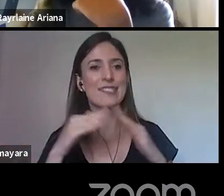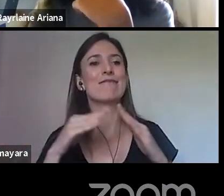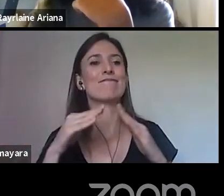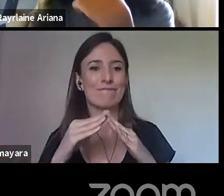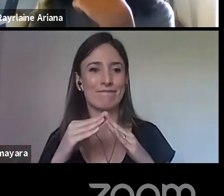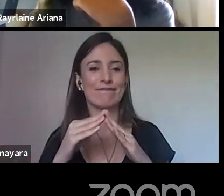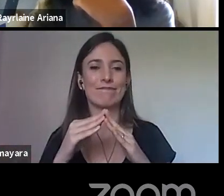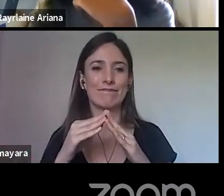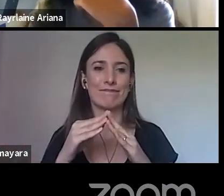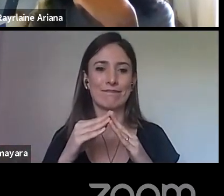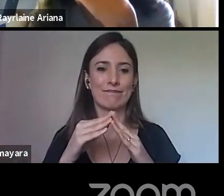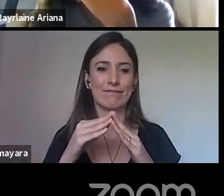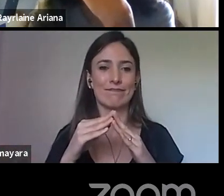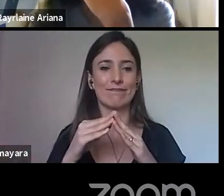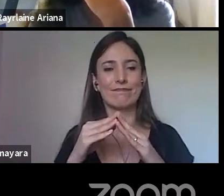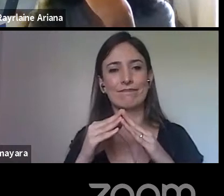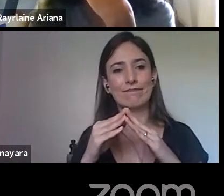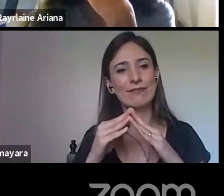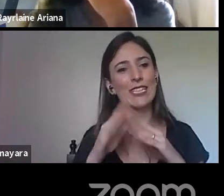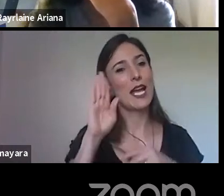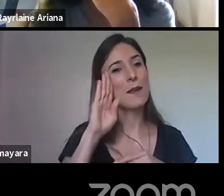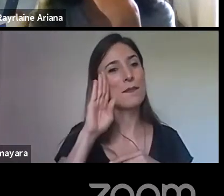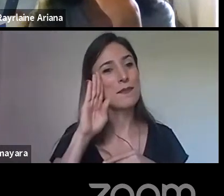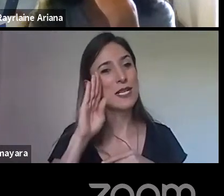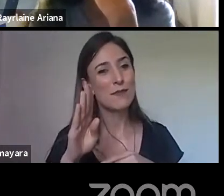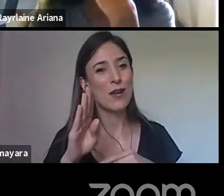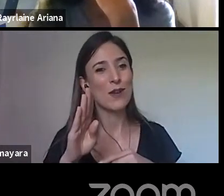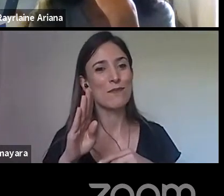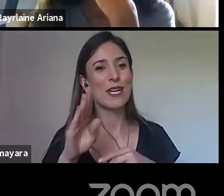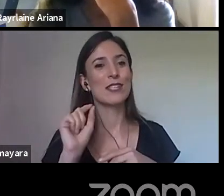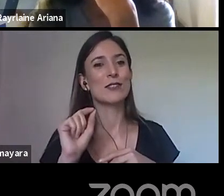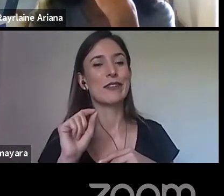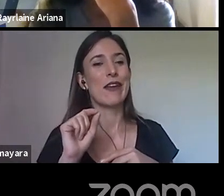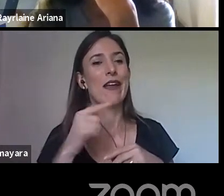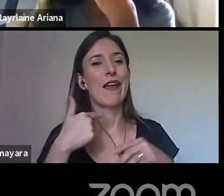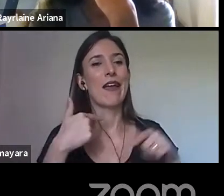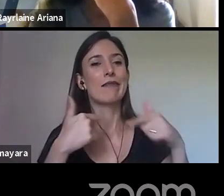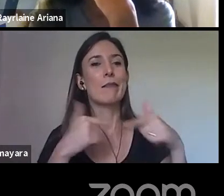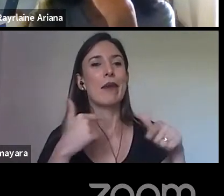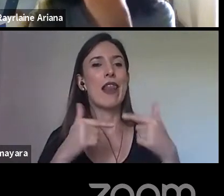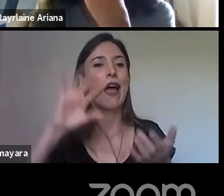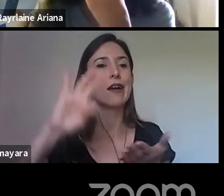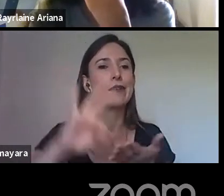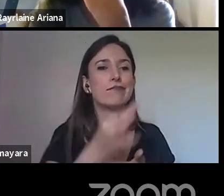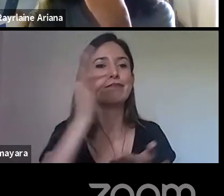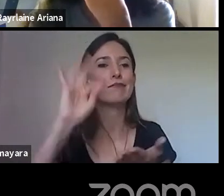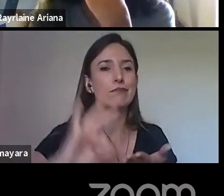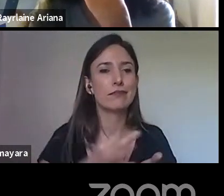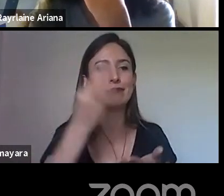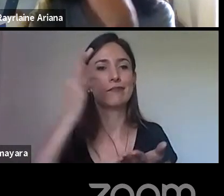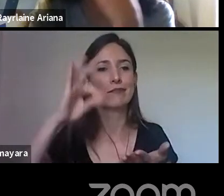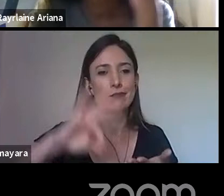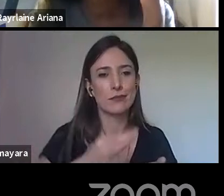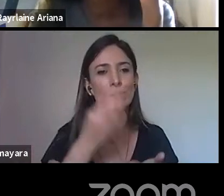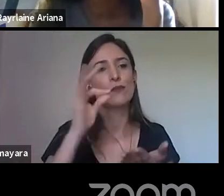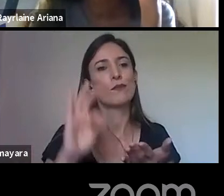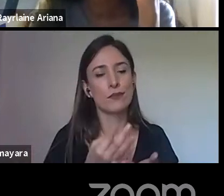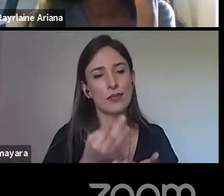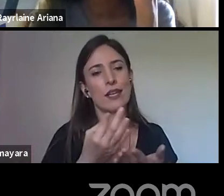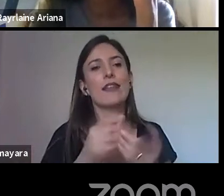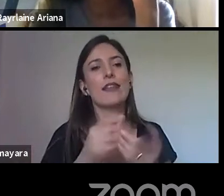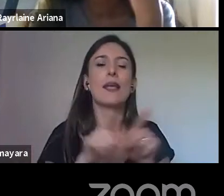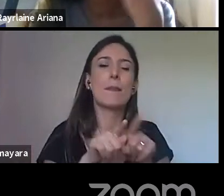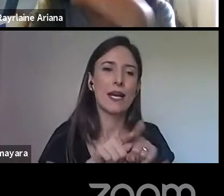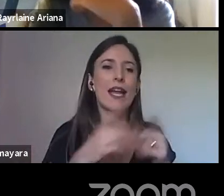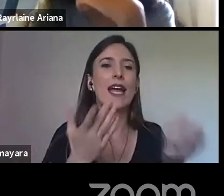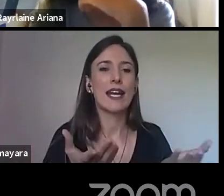vamos dizer assim, principalmente para trabalho de agulha, até o aprendizado da leitura, acontece,